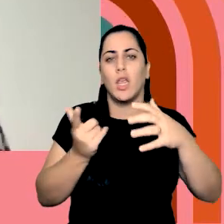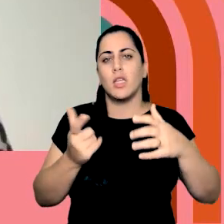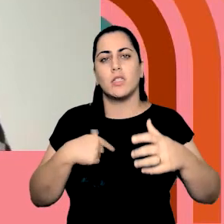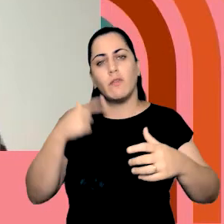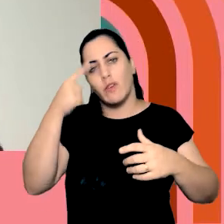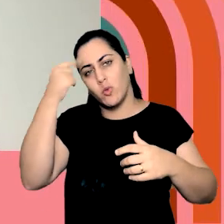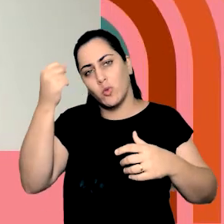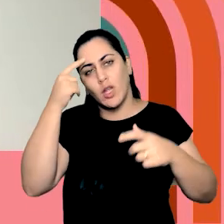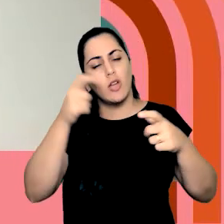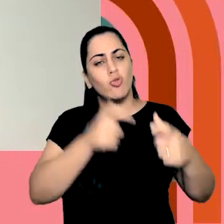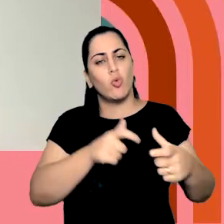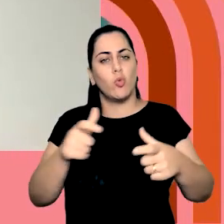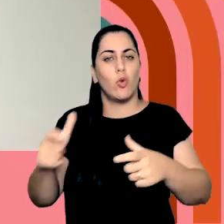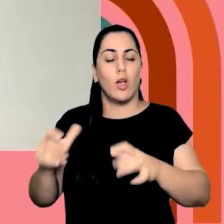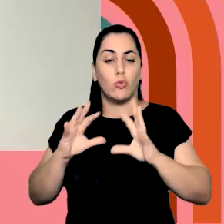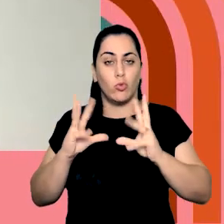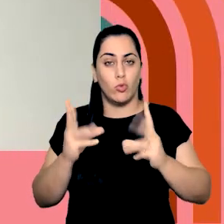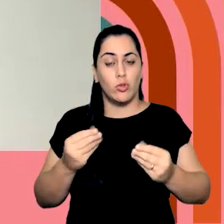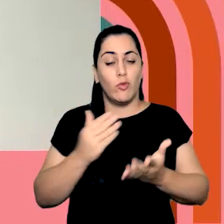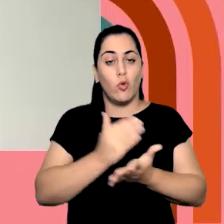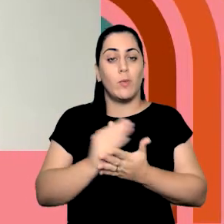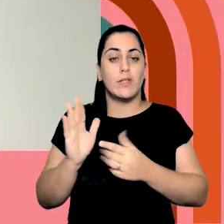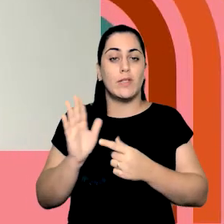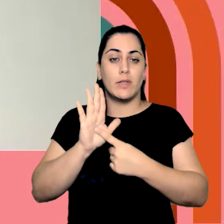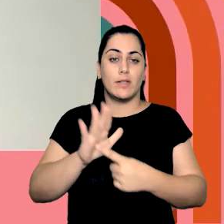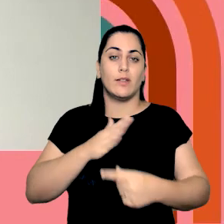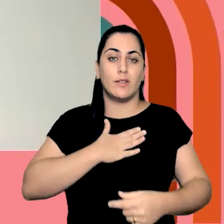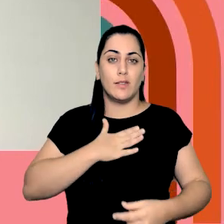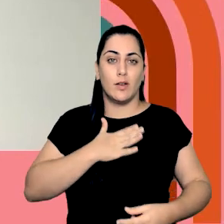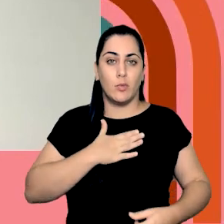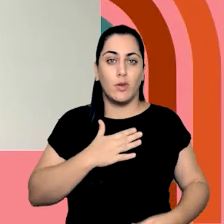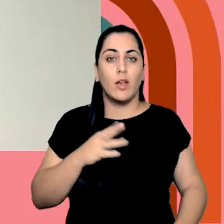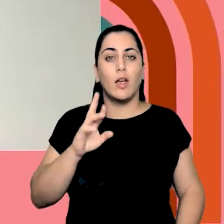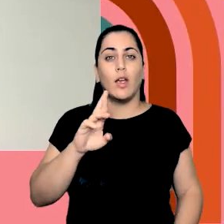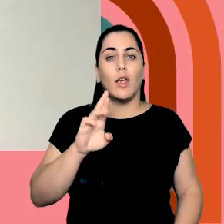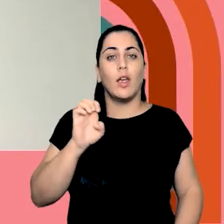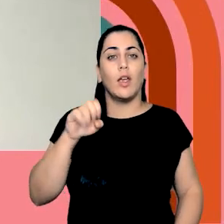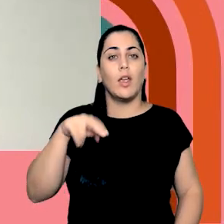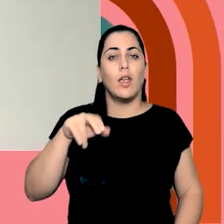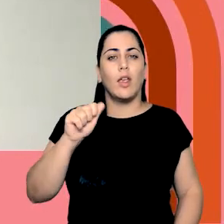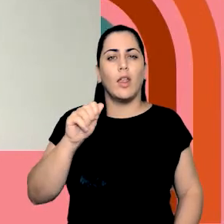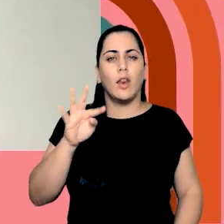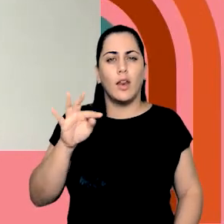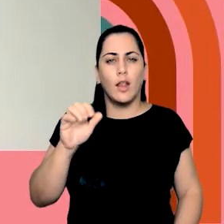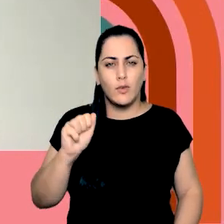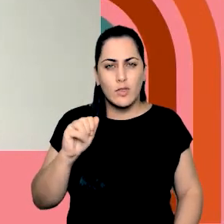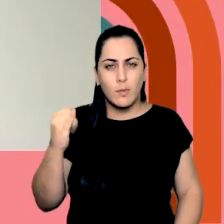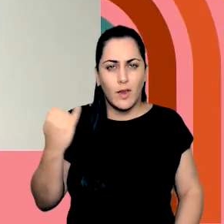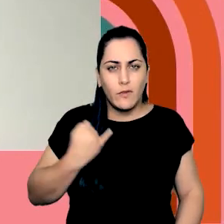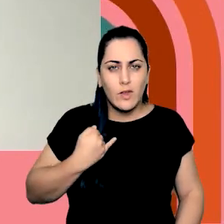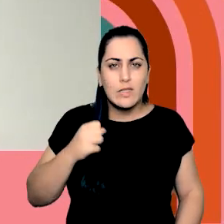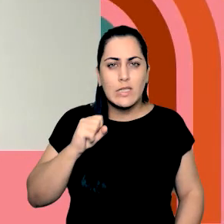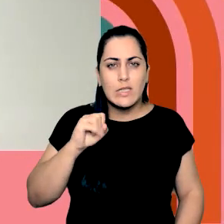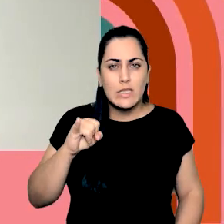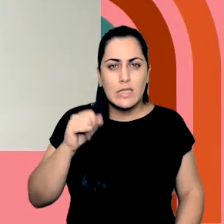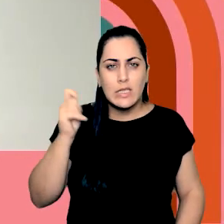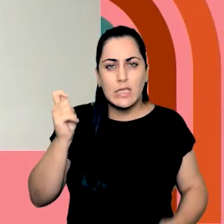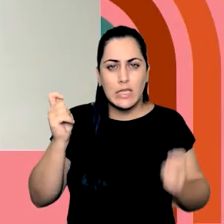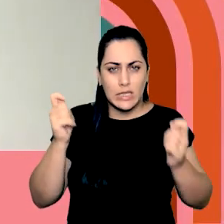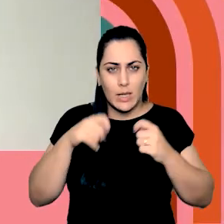e eu vou começar aqui a minha apresentação, Renata, você me informa se dá pra assistir,